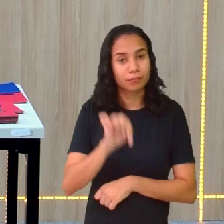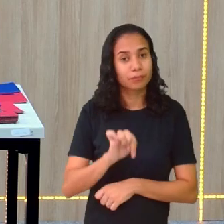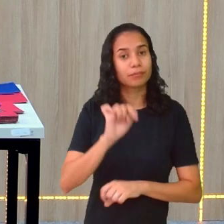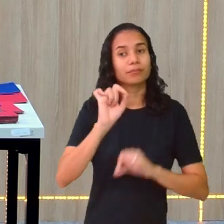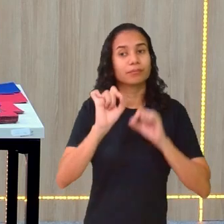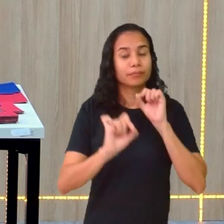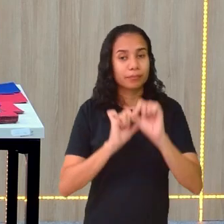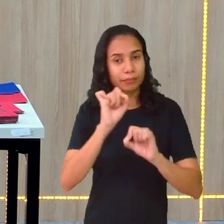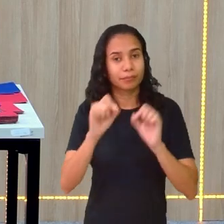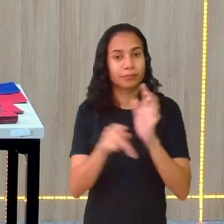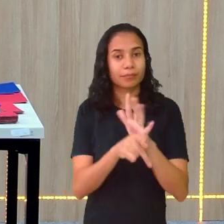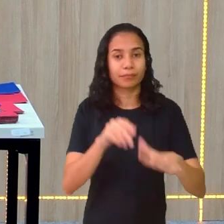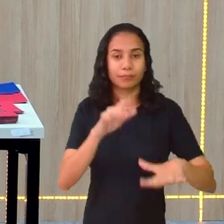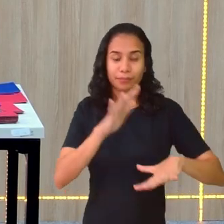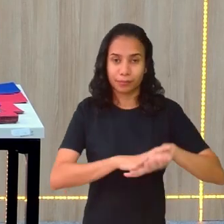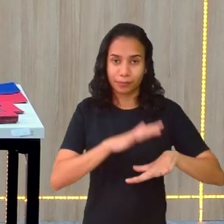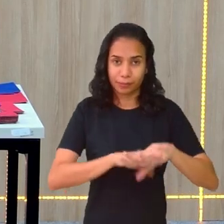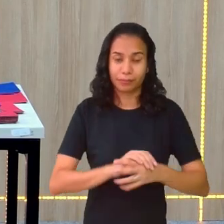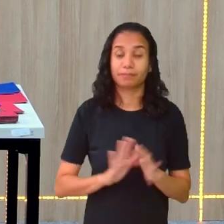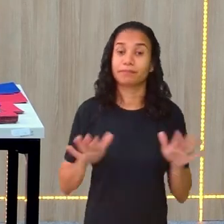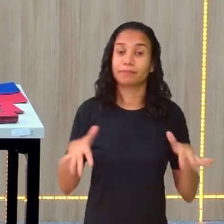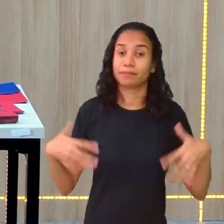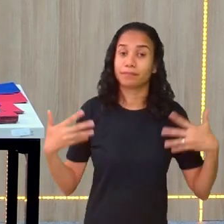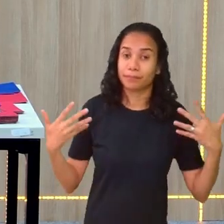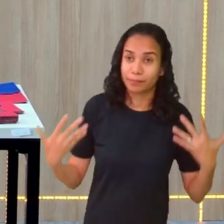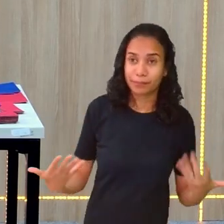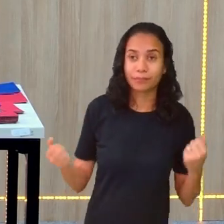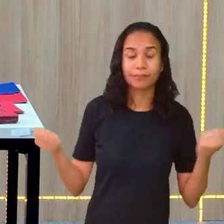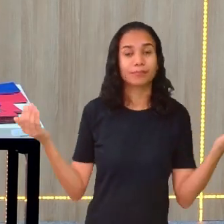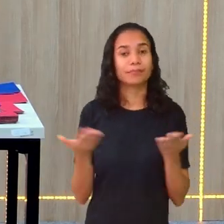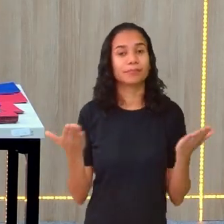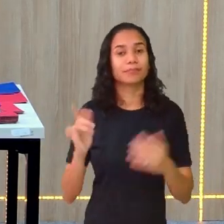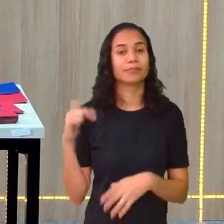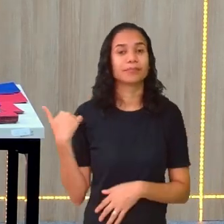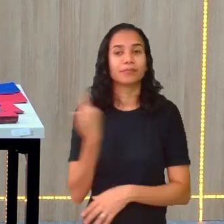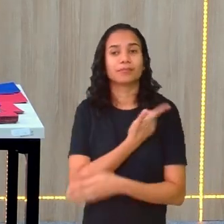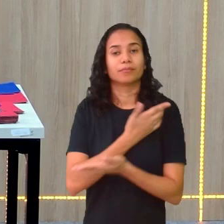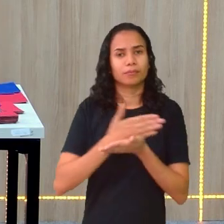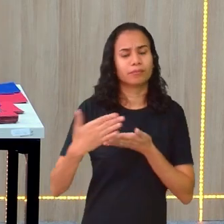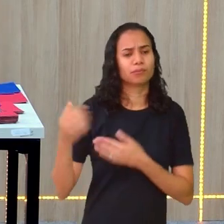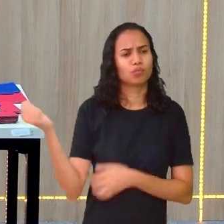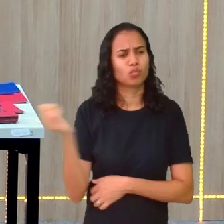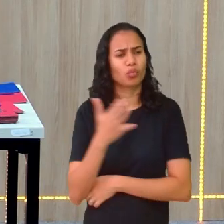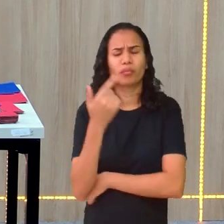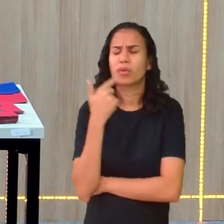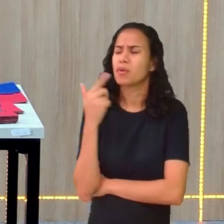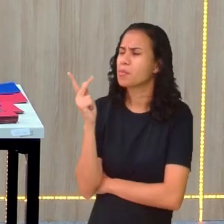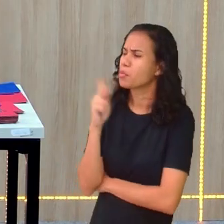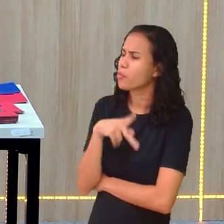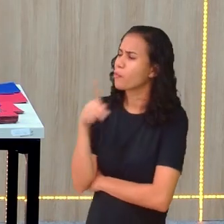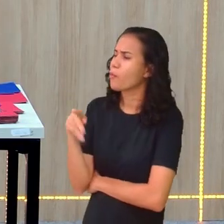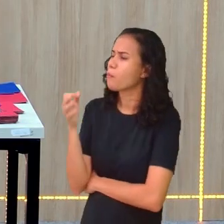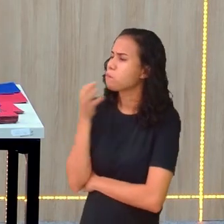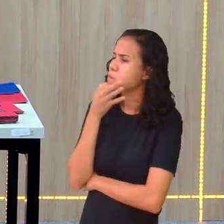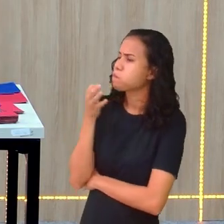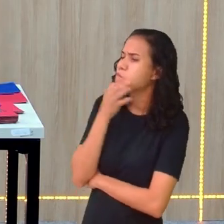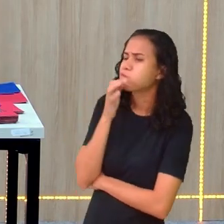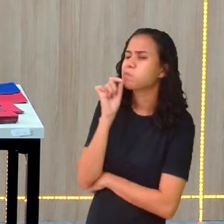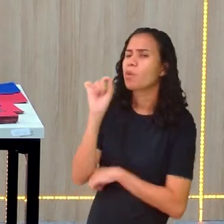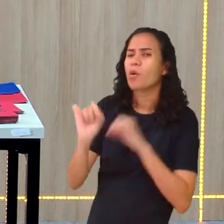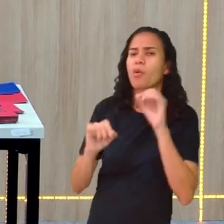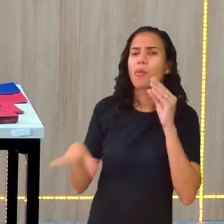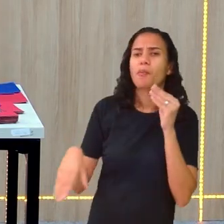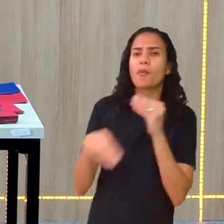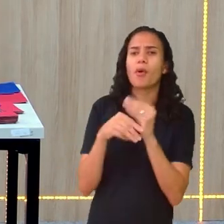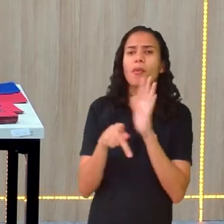da matemática. Então, agora a gente vai começar a outra. Professora Marta, o é que você acha? O é que está escrito